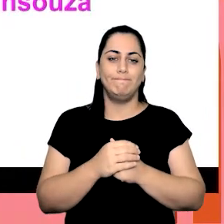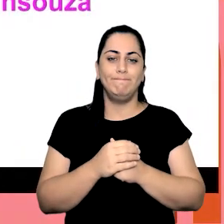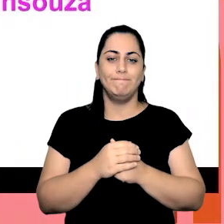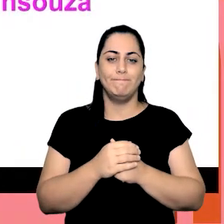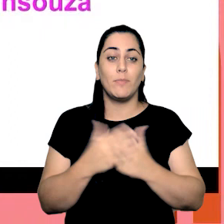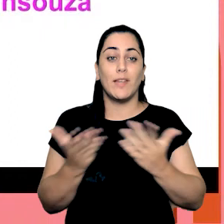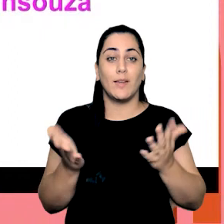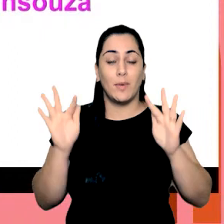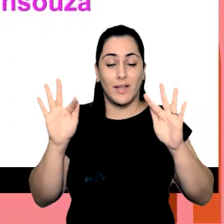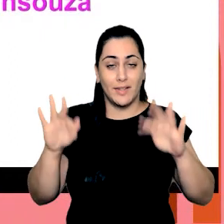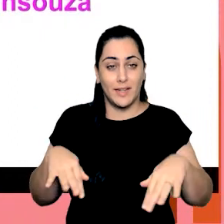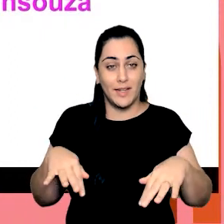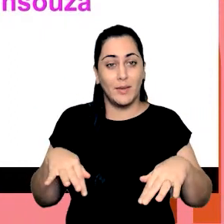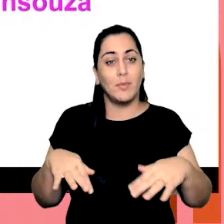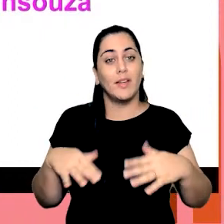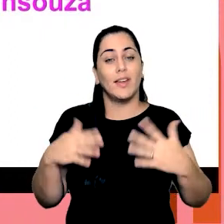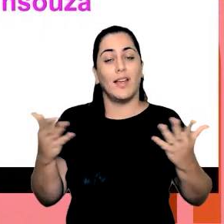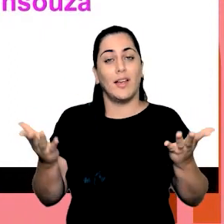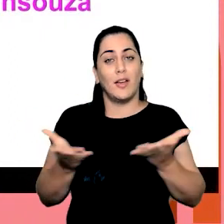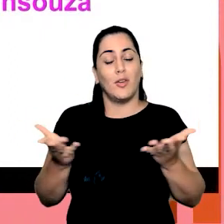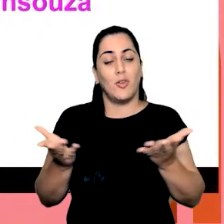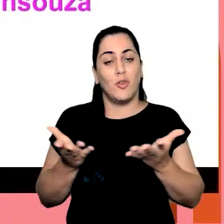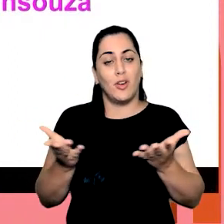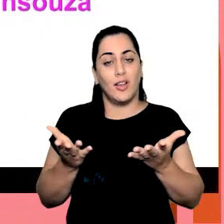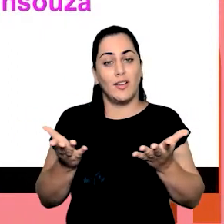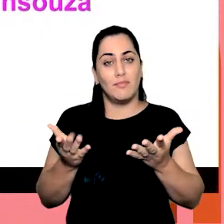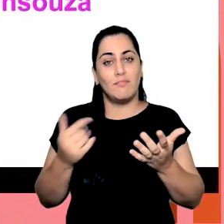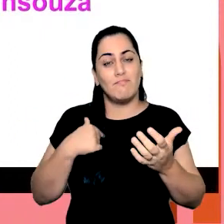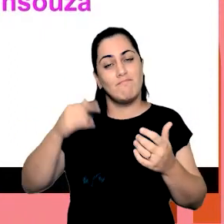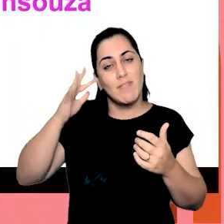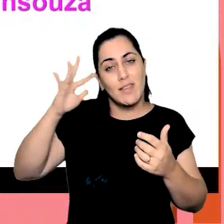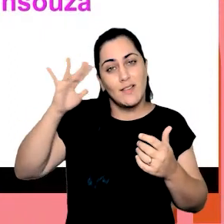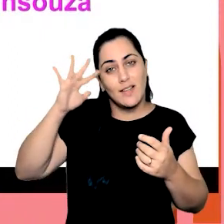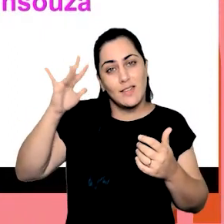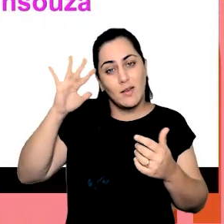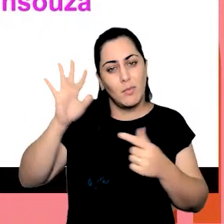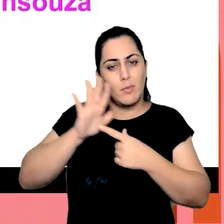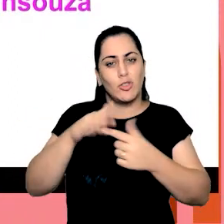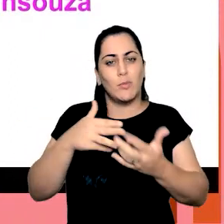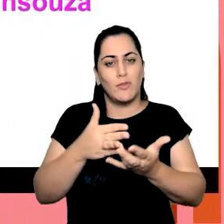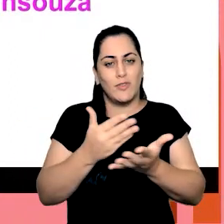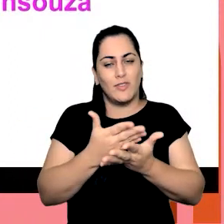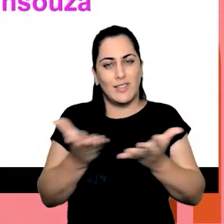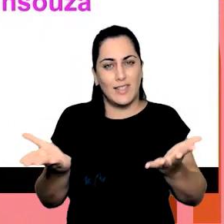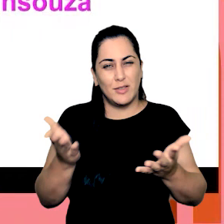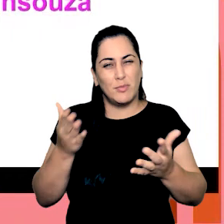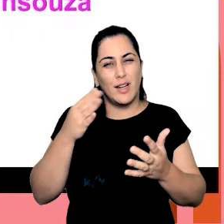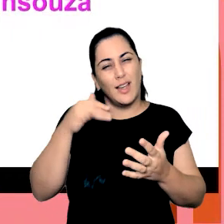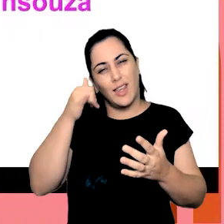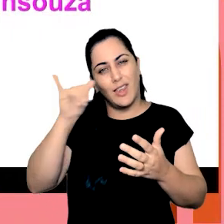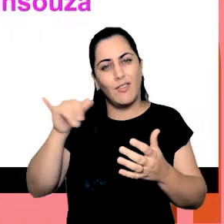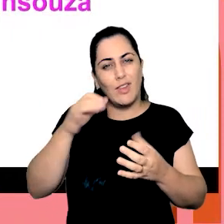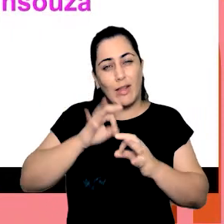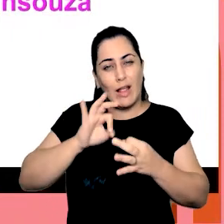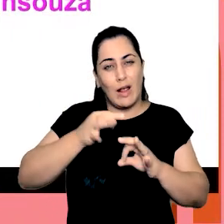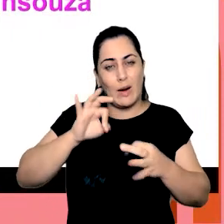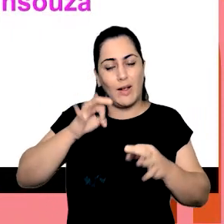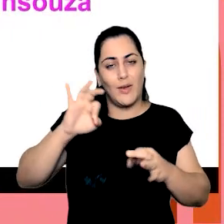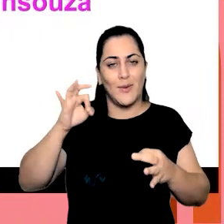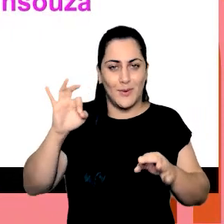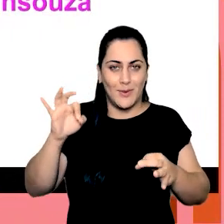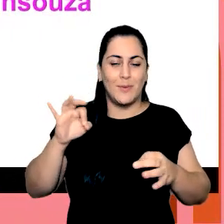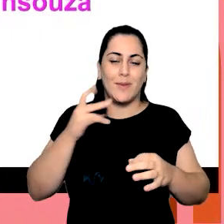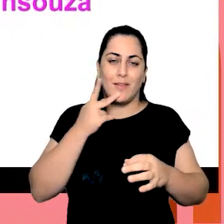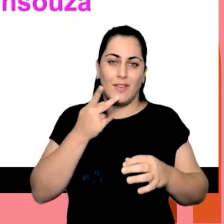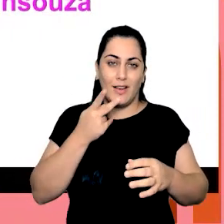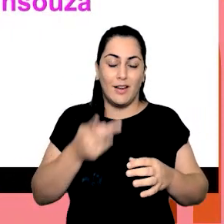eu fecho e encerro um pouquinho dessas reflexões que eu tinha para trazer para vocês para não ficar muito longo o